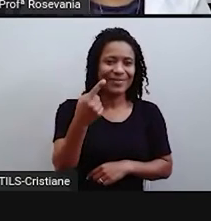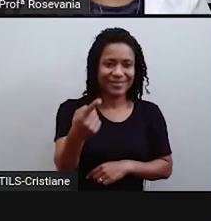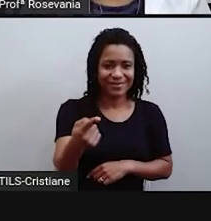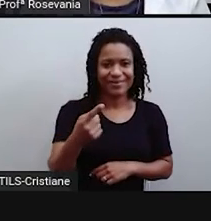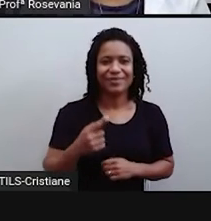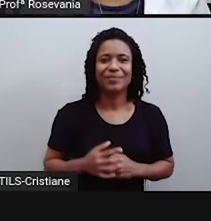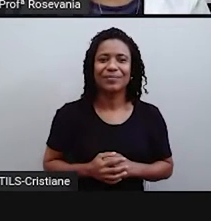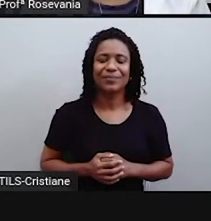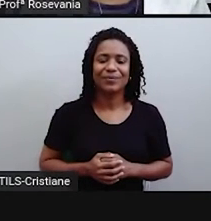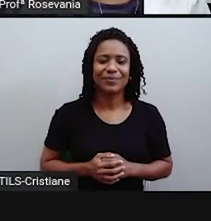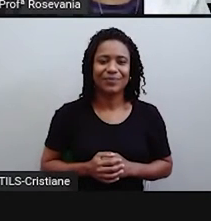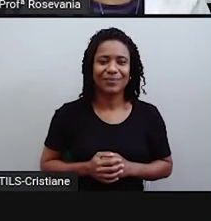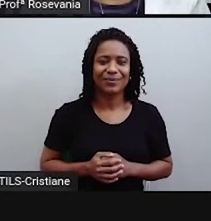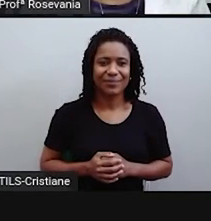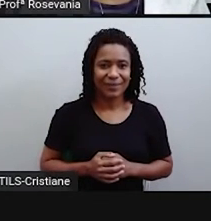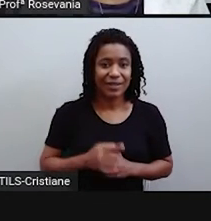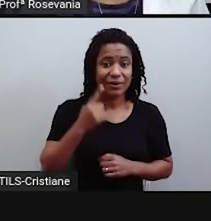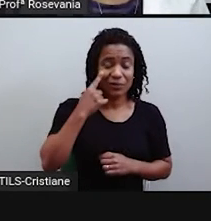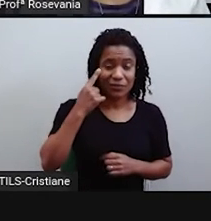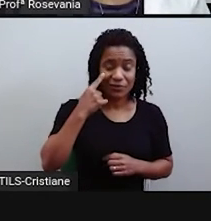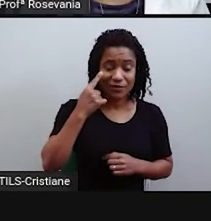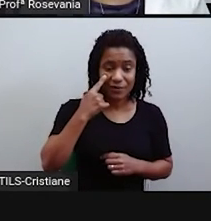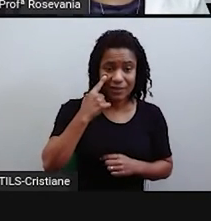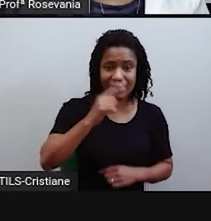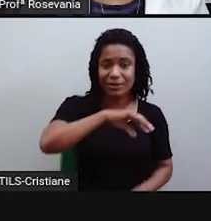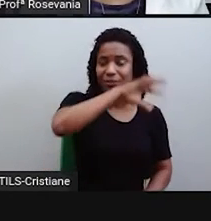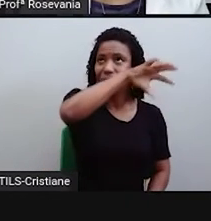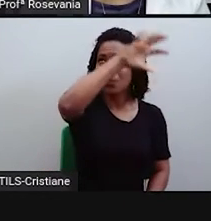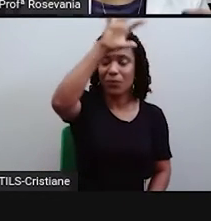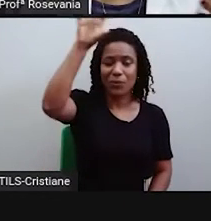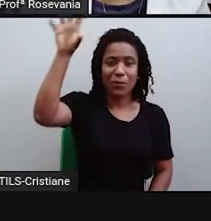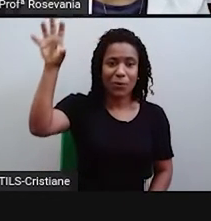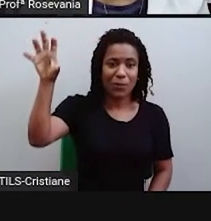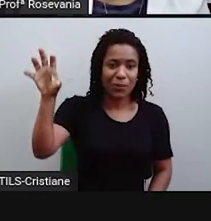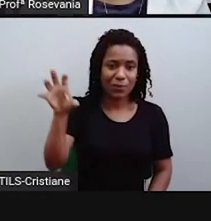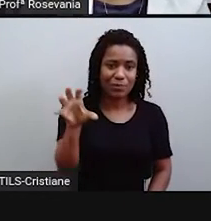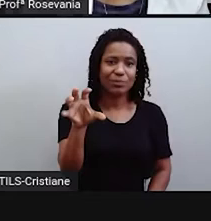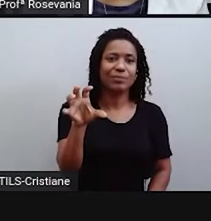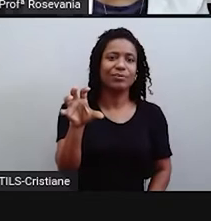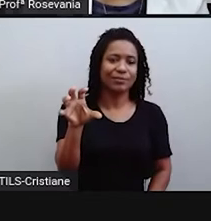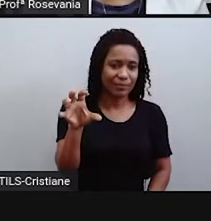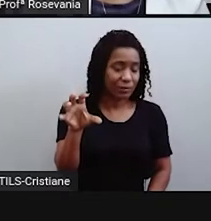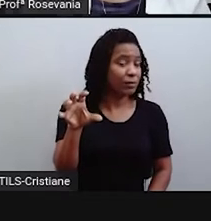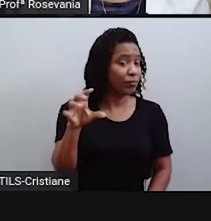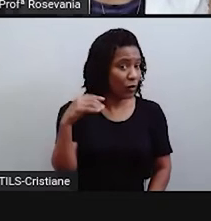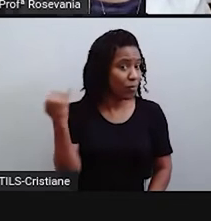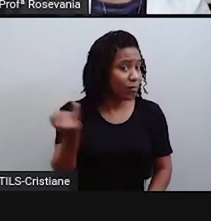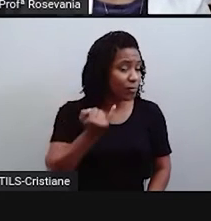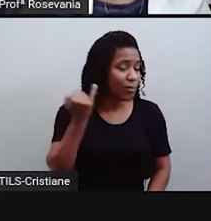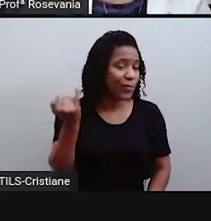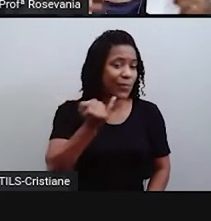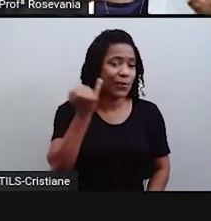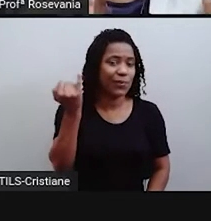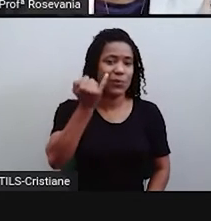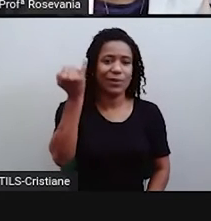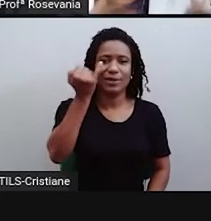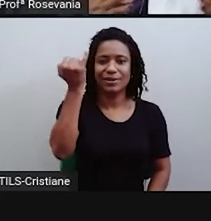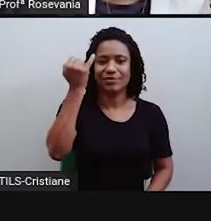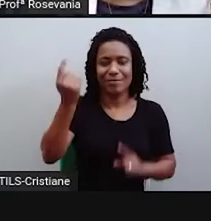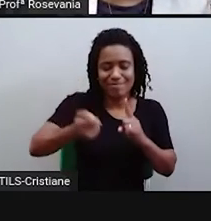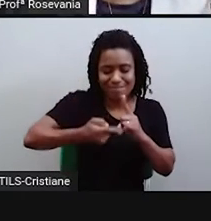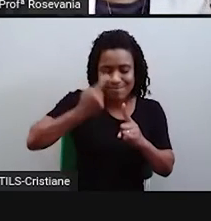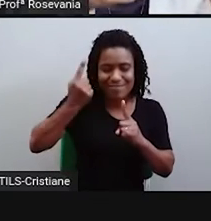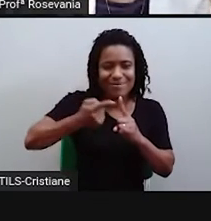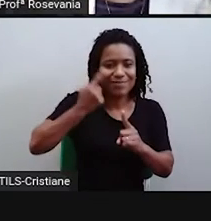regionalização de 1913, ela tem uma grande importância, porque é a primeira